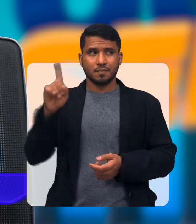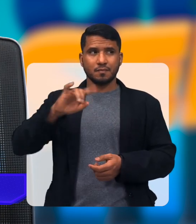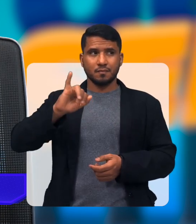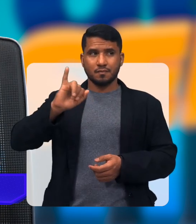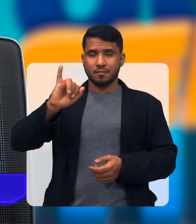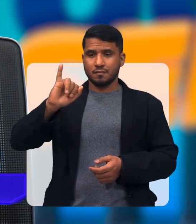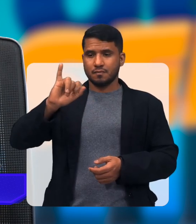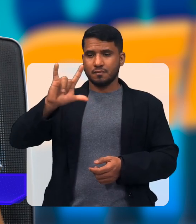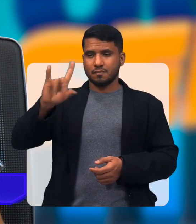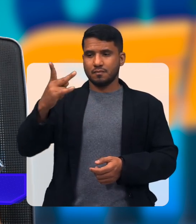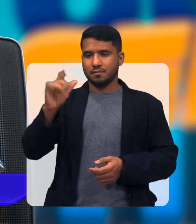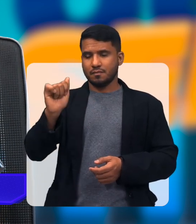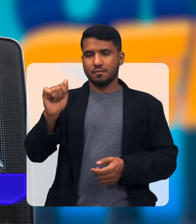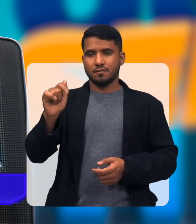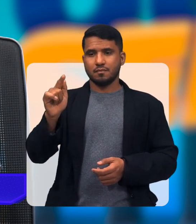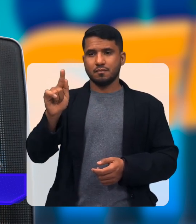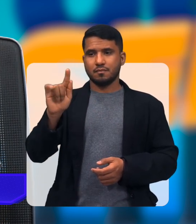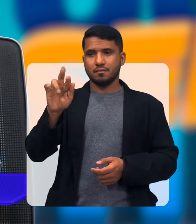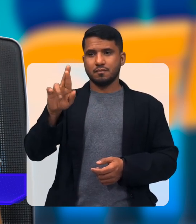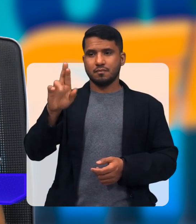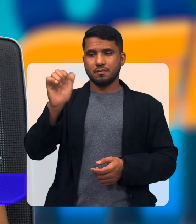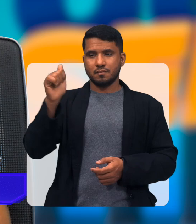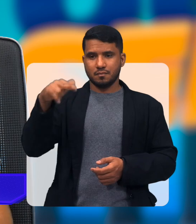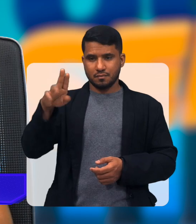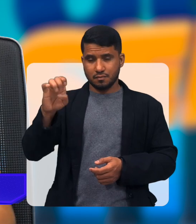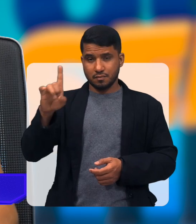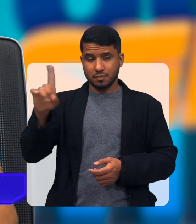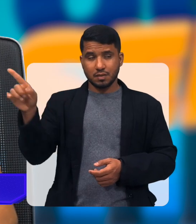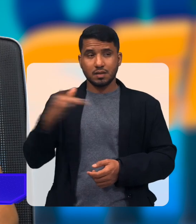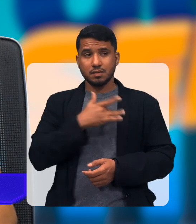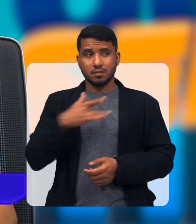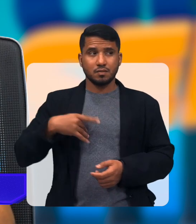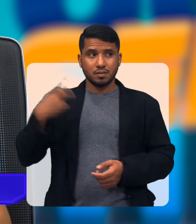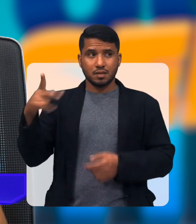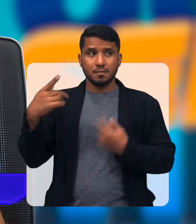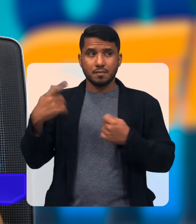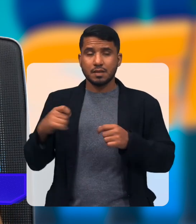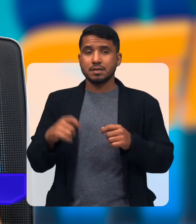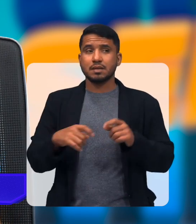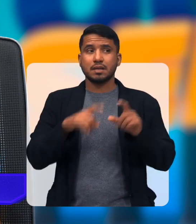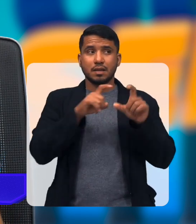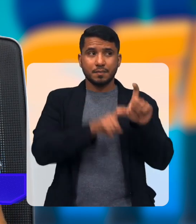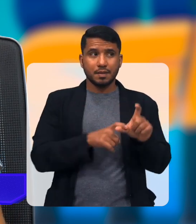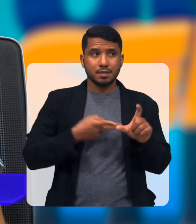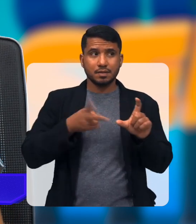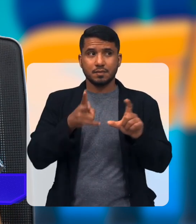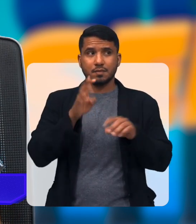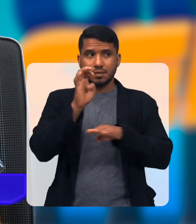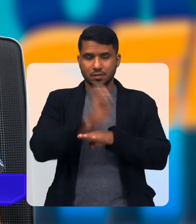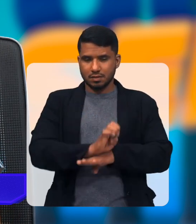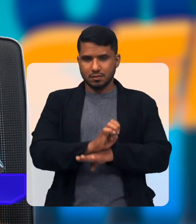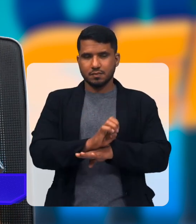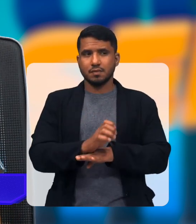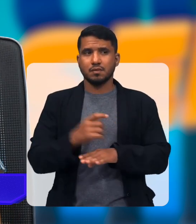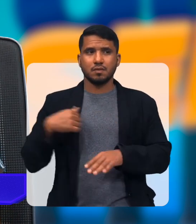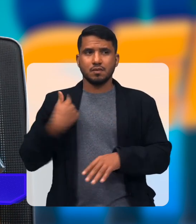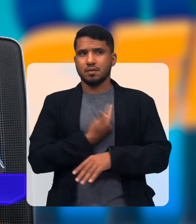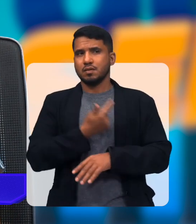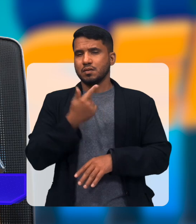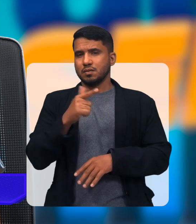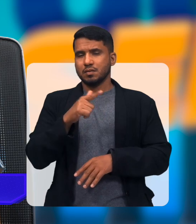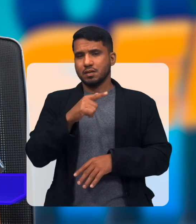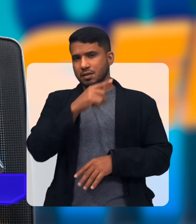saúde No caso, lá na Ilha Grande, não é A saúde lá, ela depende do Estado, né?